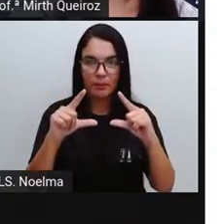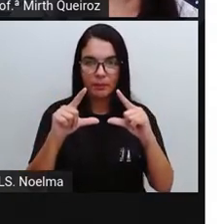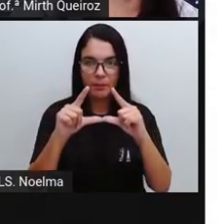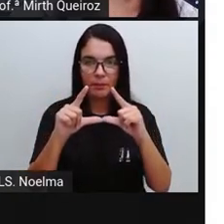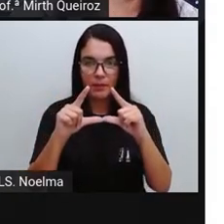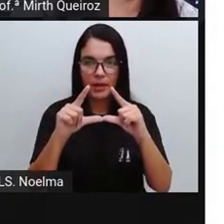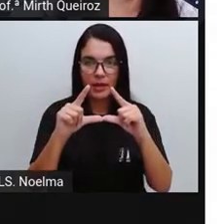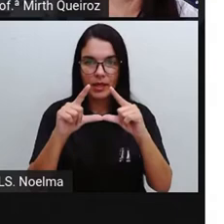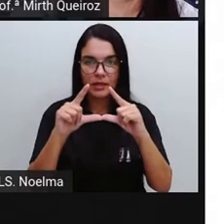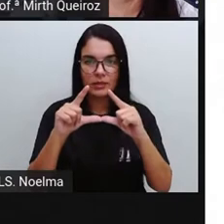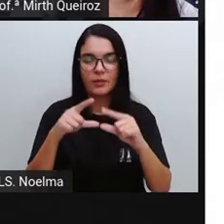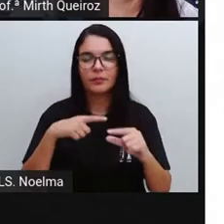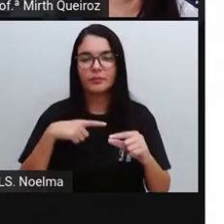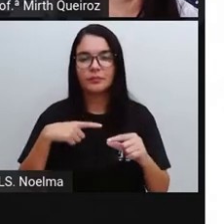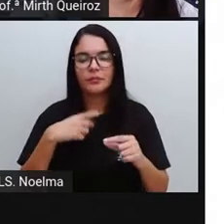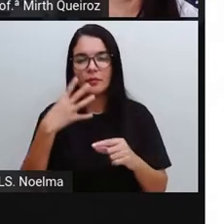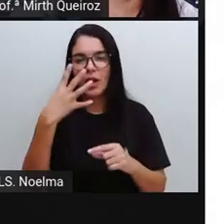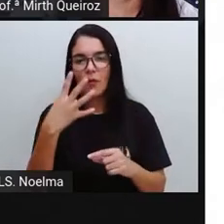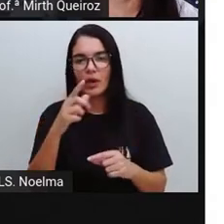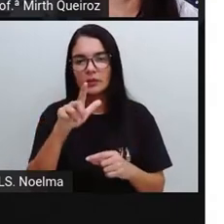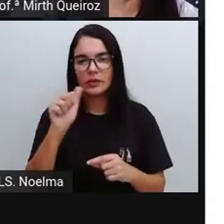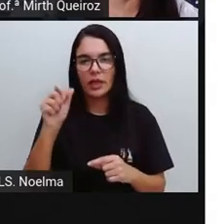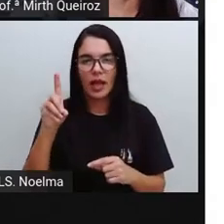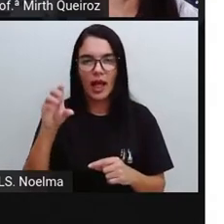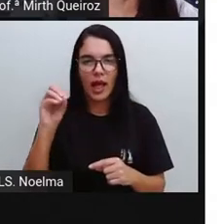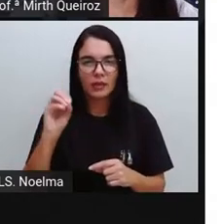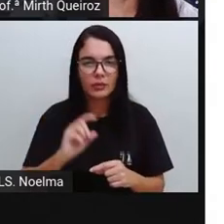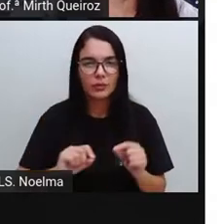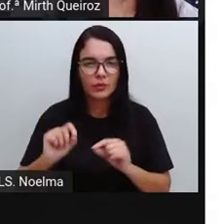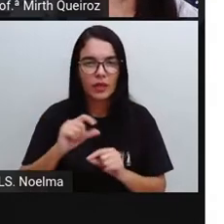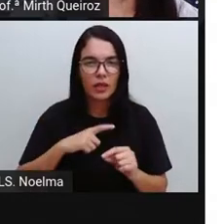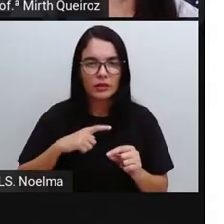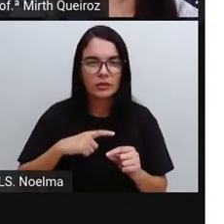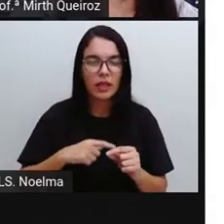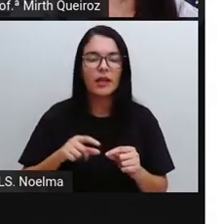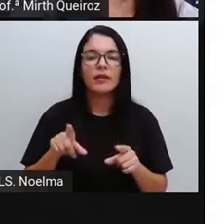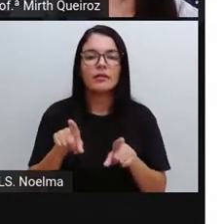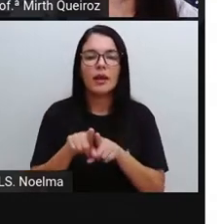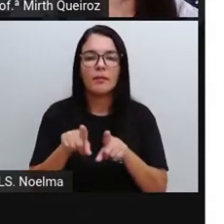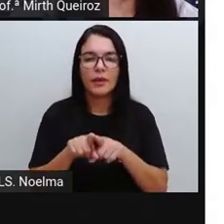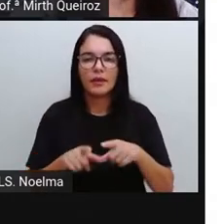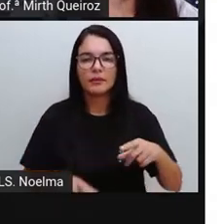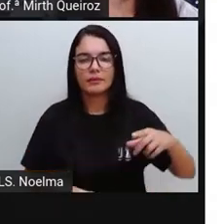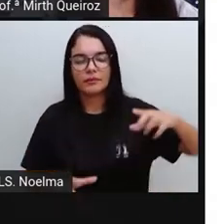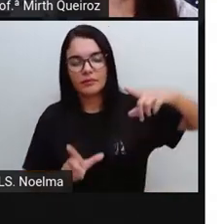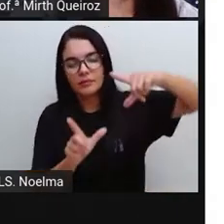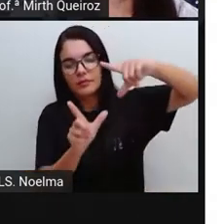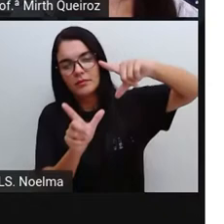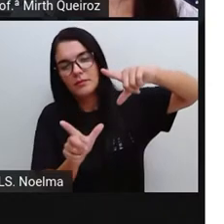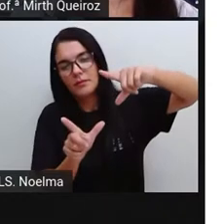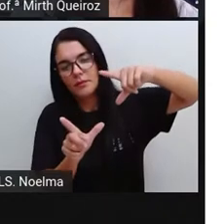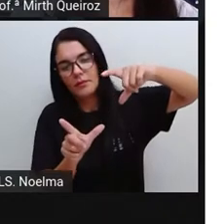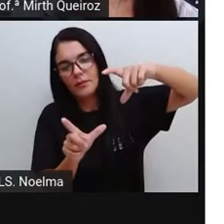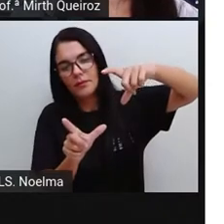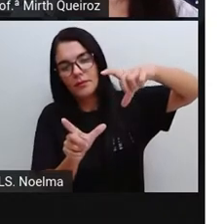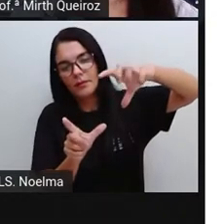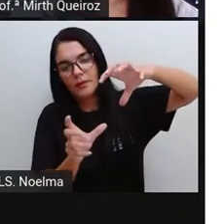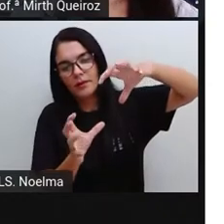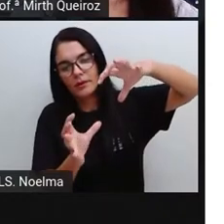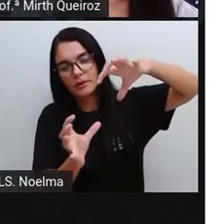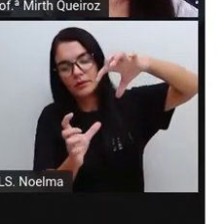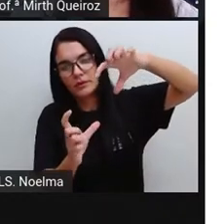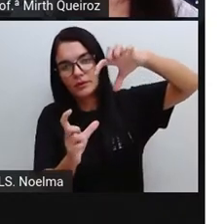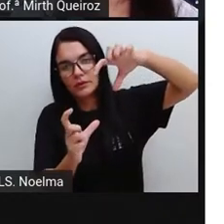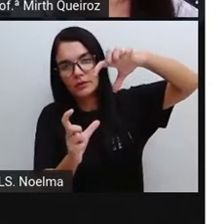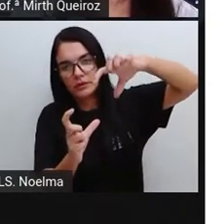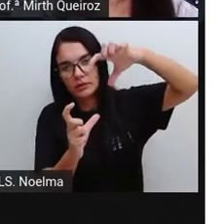quatro lados. Aqui, esses dois triângulos, eles podem formar um paralelogramo também, que seria um